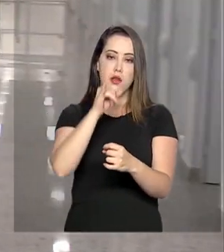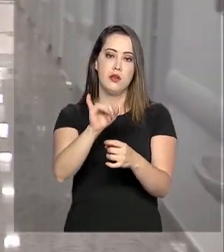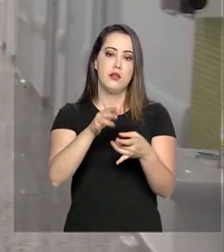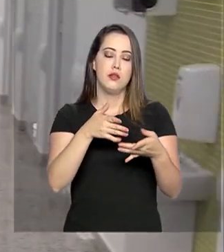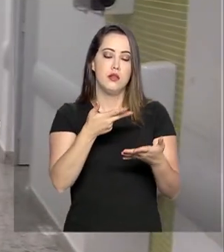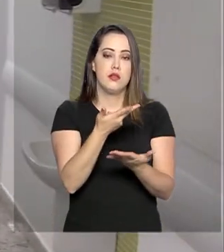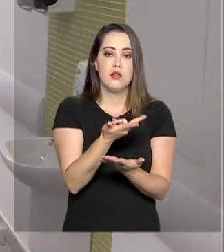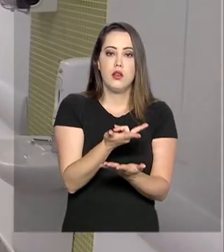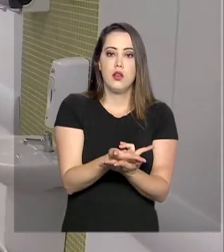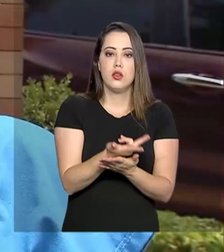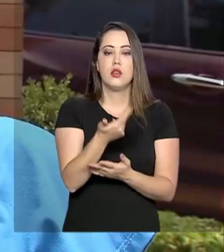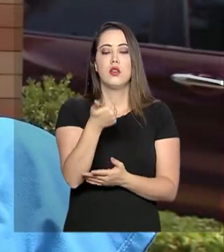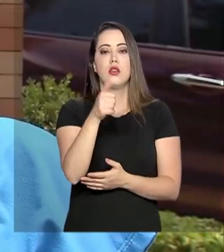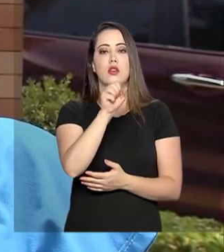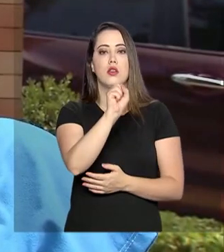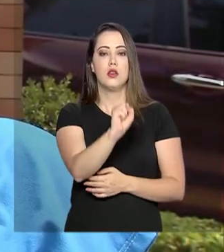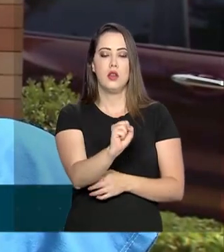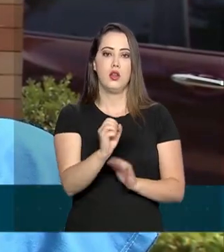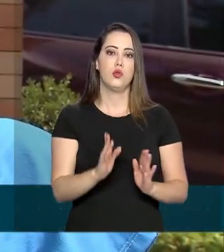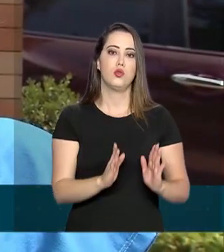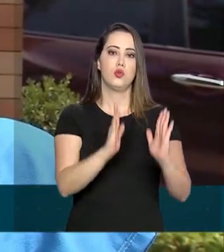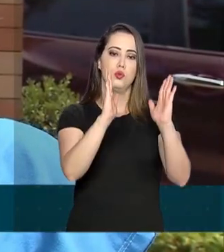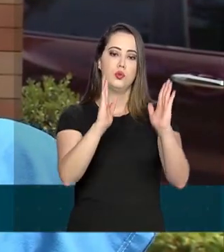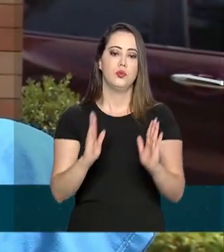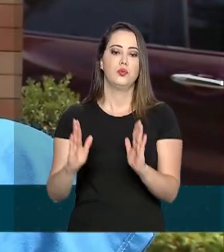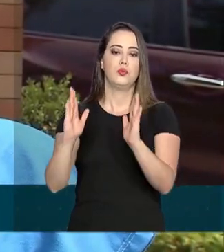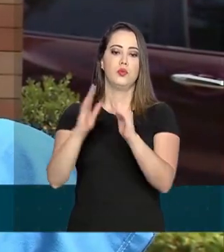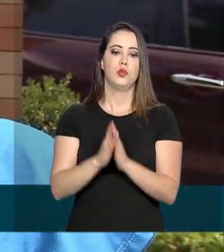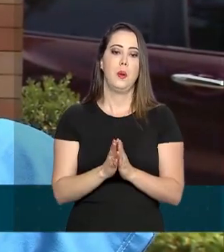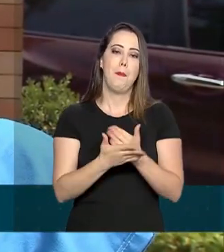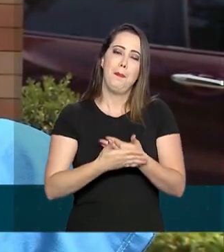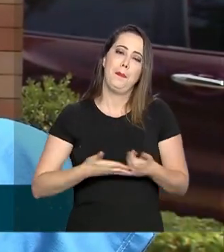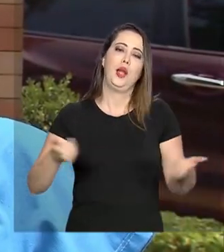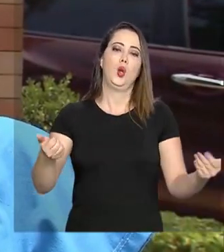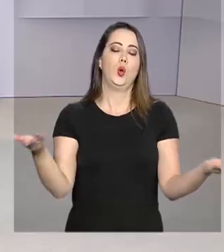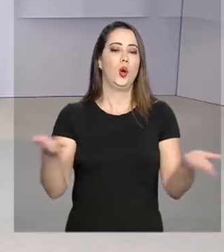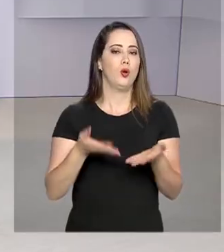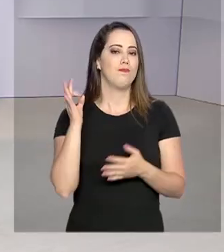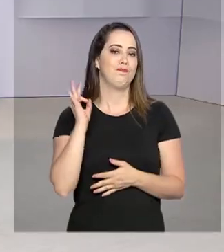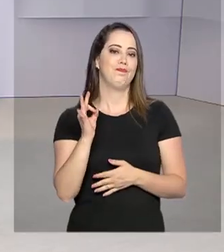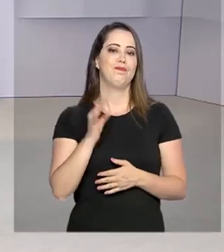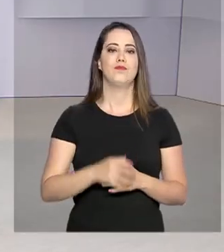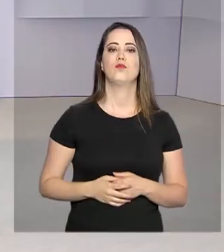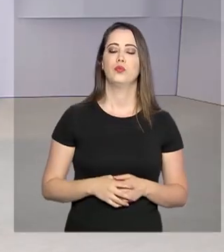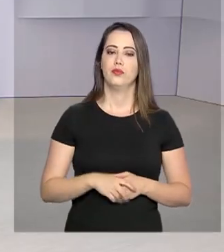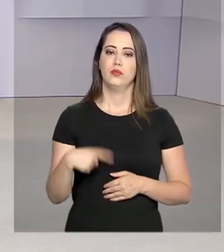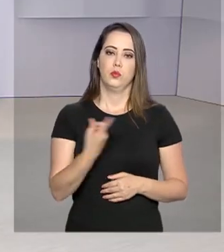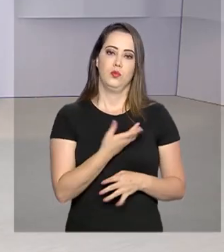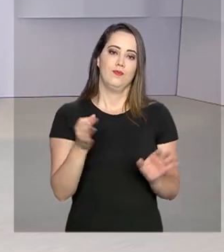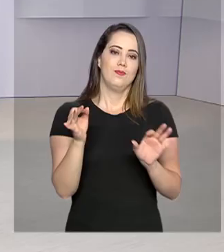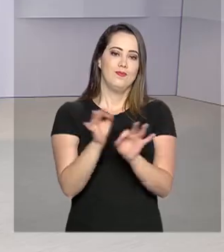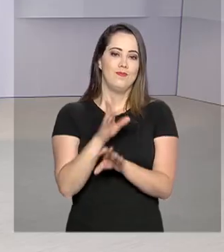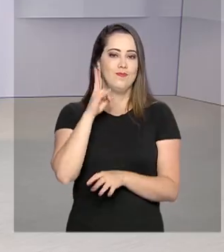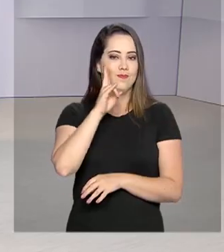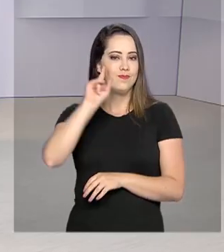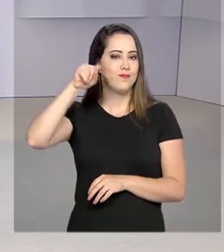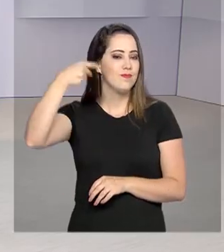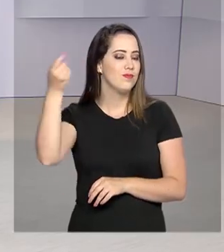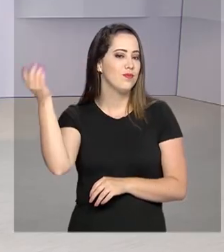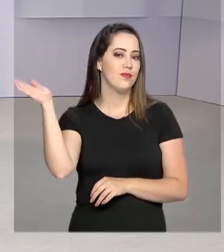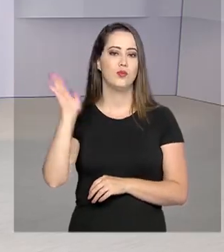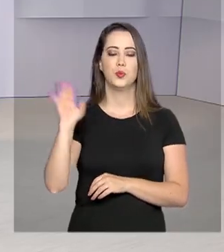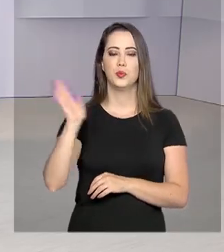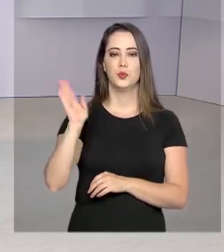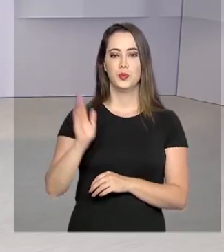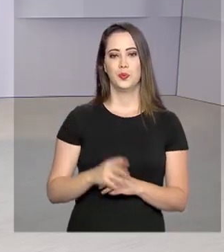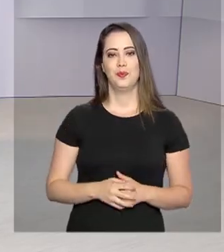são 18 apartamentos. Com certeza vai melhorar, vai ser muito bom. A gente fica por aqui. Nos vemos na